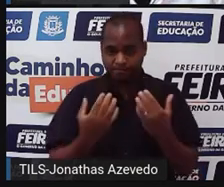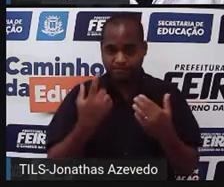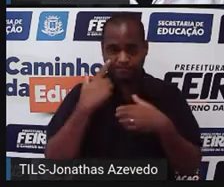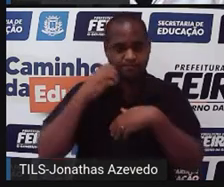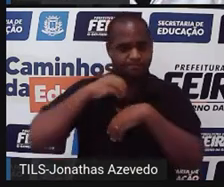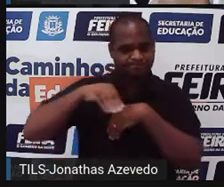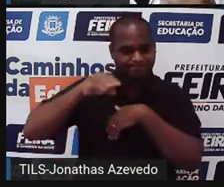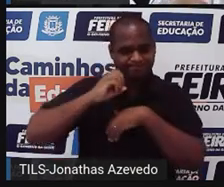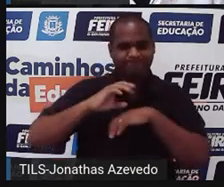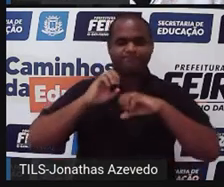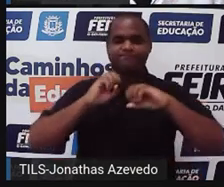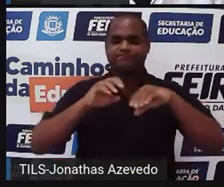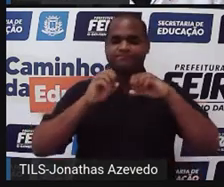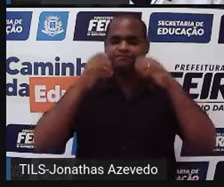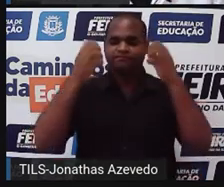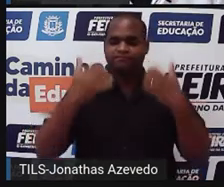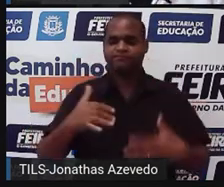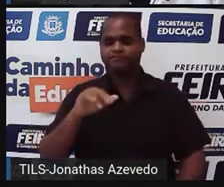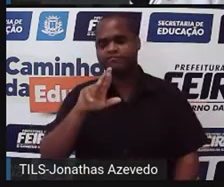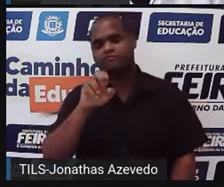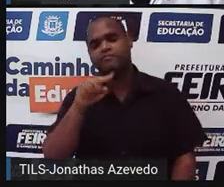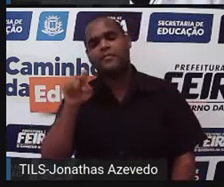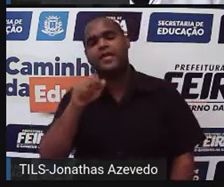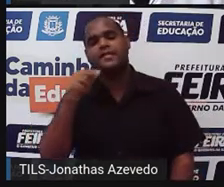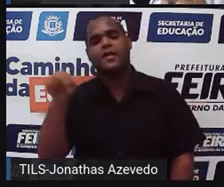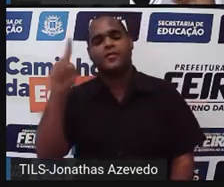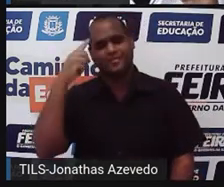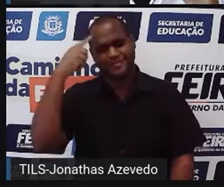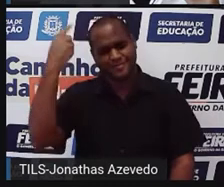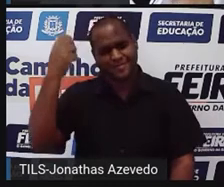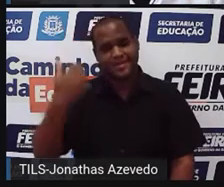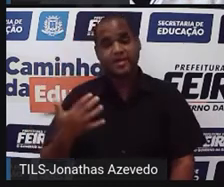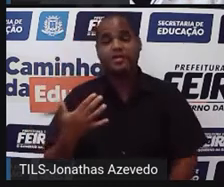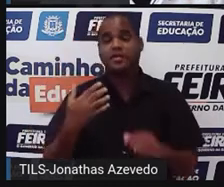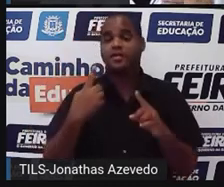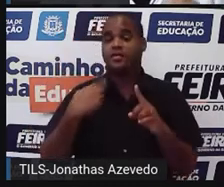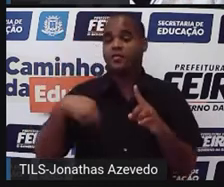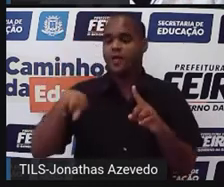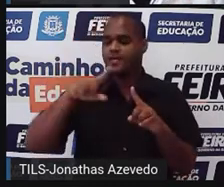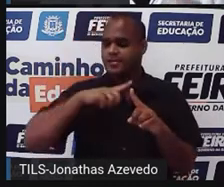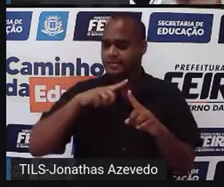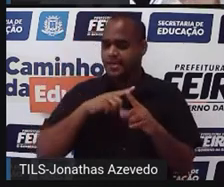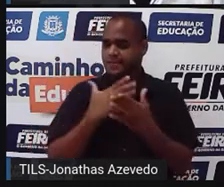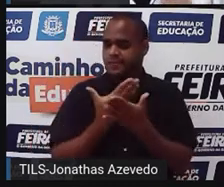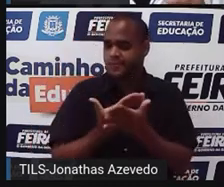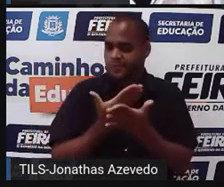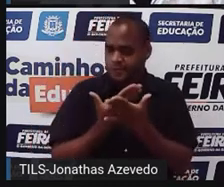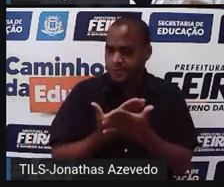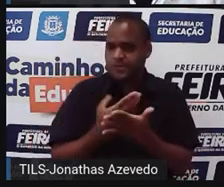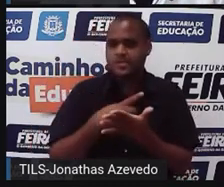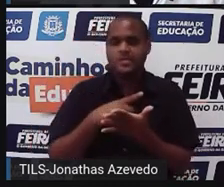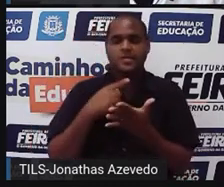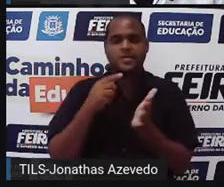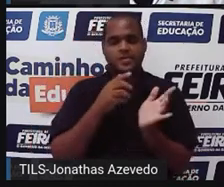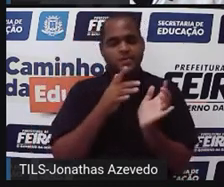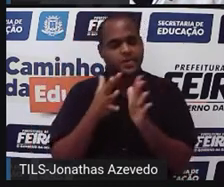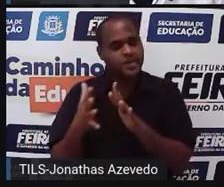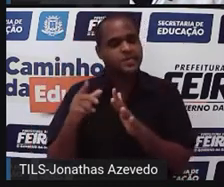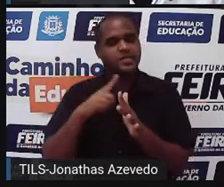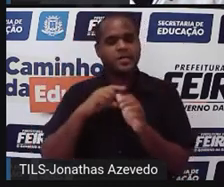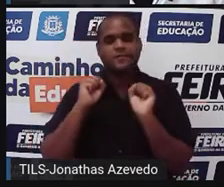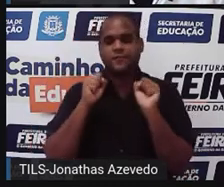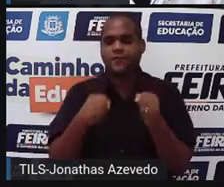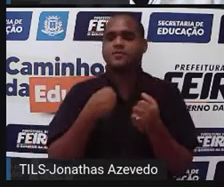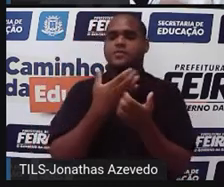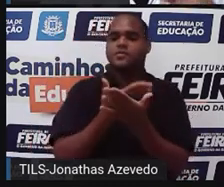trazer nessa aula uma razão, tá? Que a gente estuda, que a gente passa esse tempo todo da nossa vida estudando